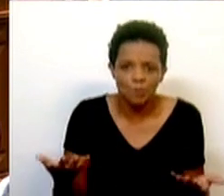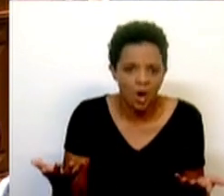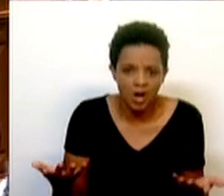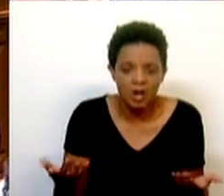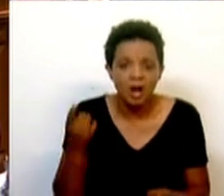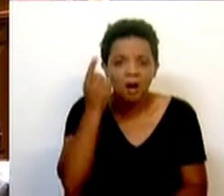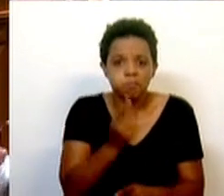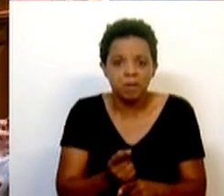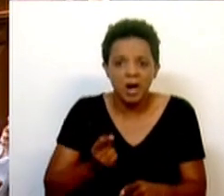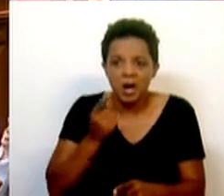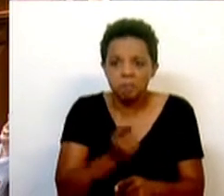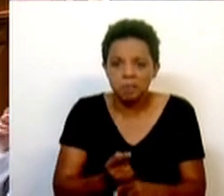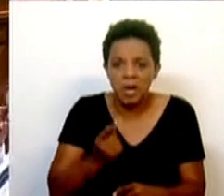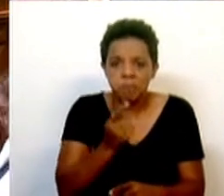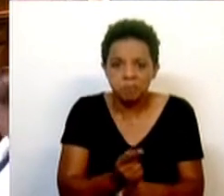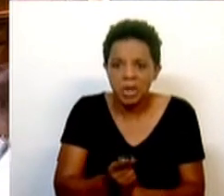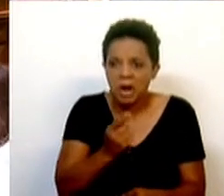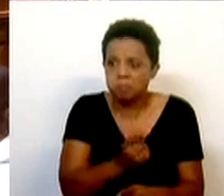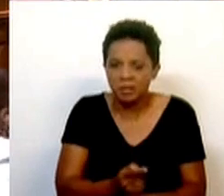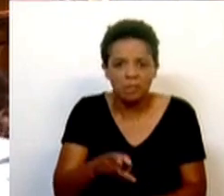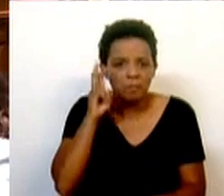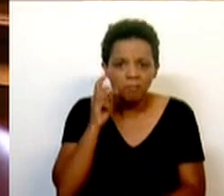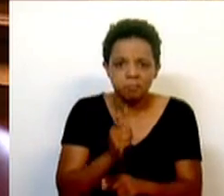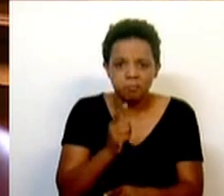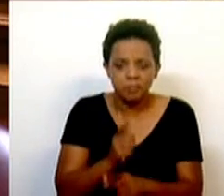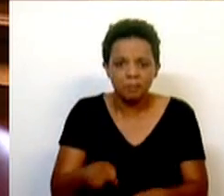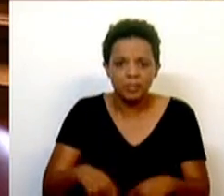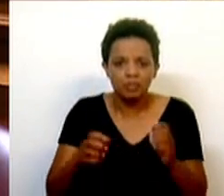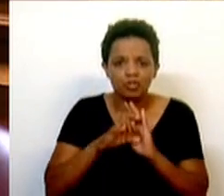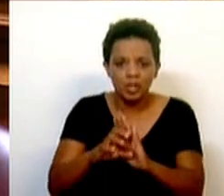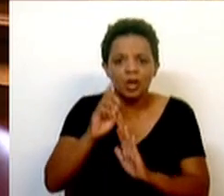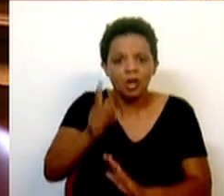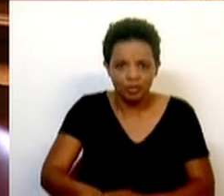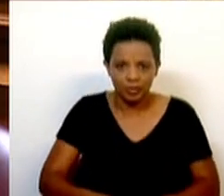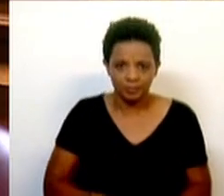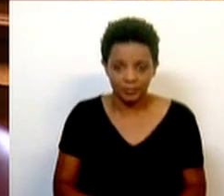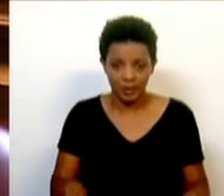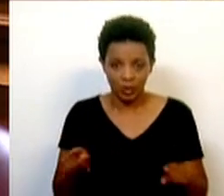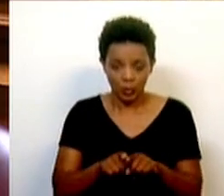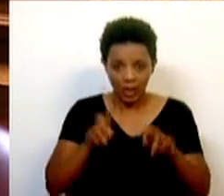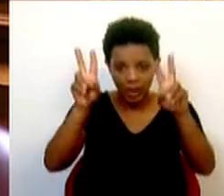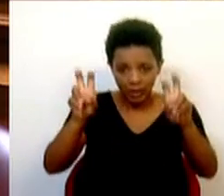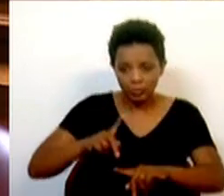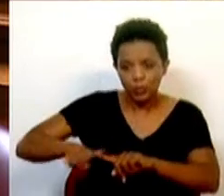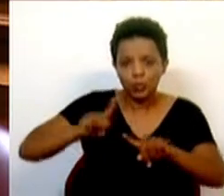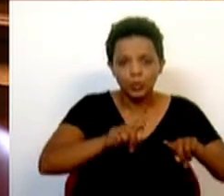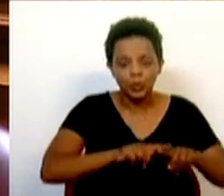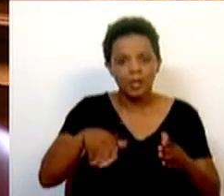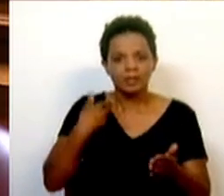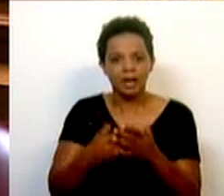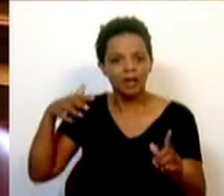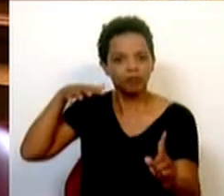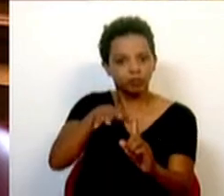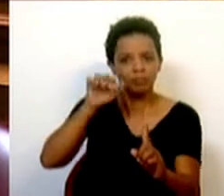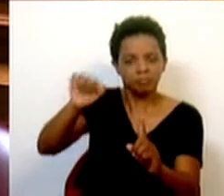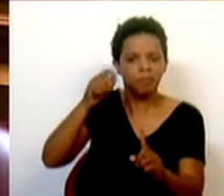mais do mesmo do Partido Chega, que foi utilizar as várias temáticas para trazer o seu populismo do